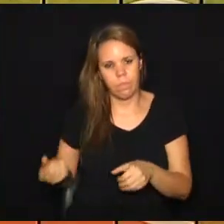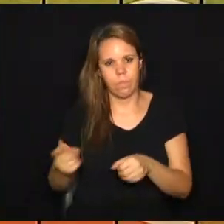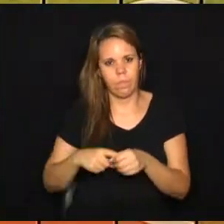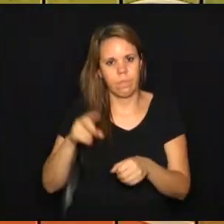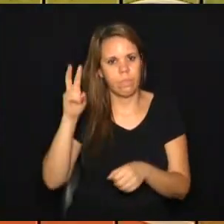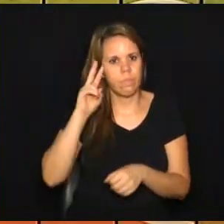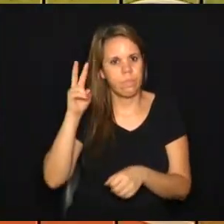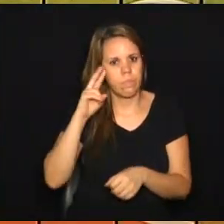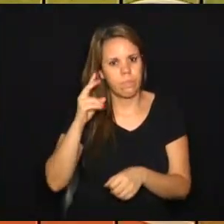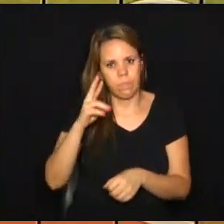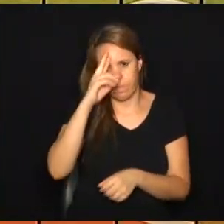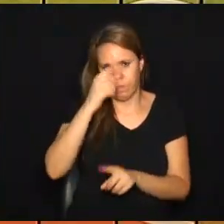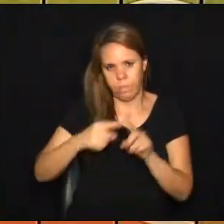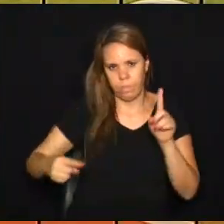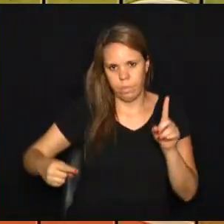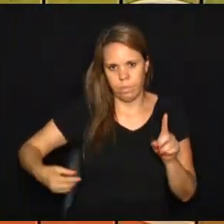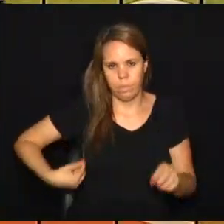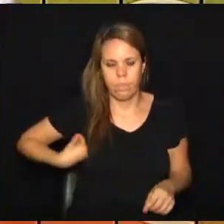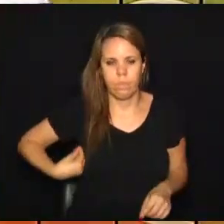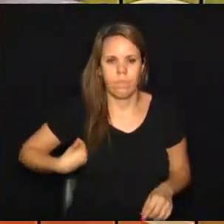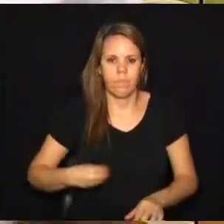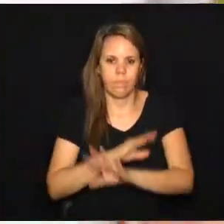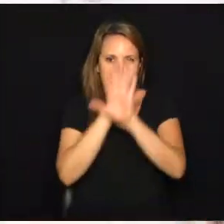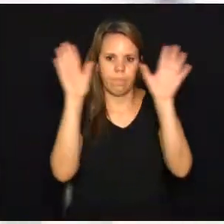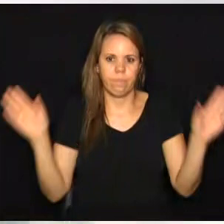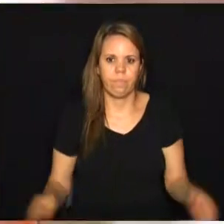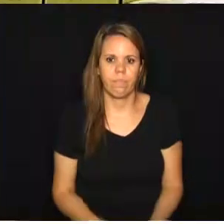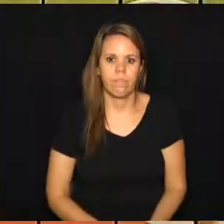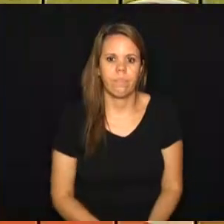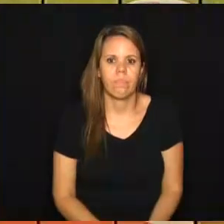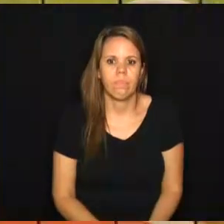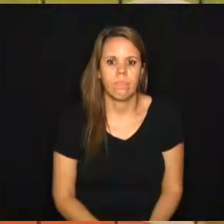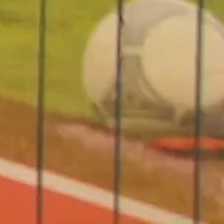segunda-feira, ao meio de meia, ao vivo. Tchau, tchau.